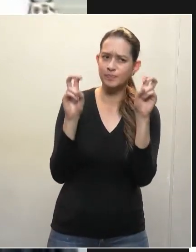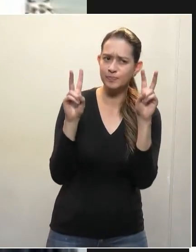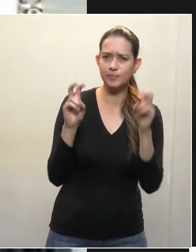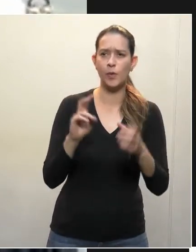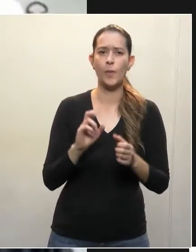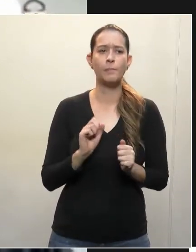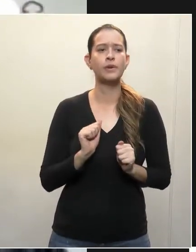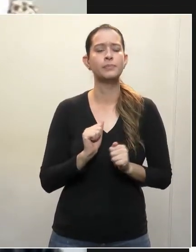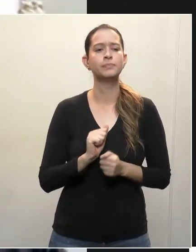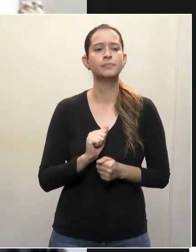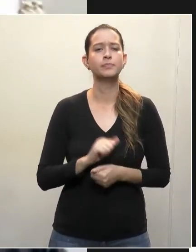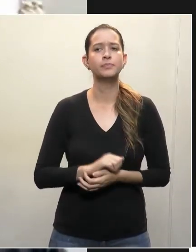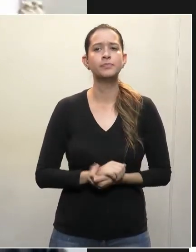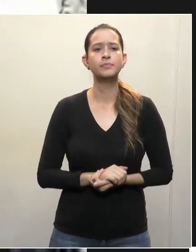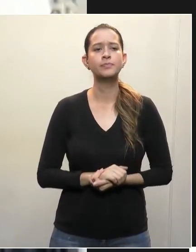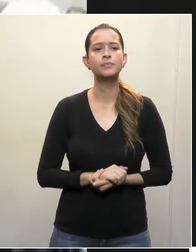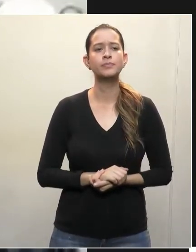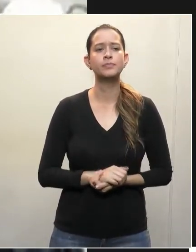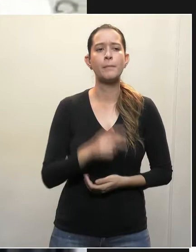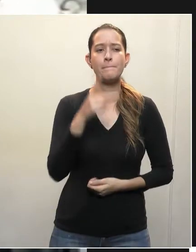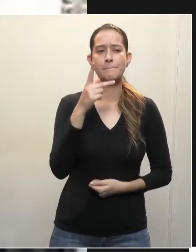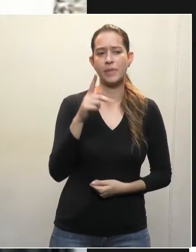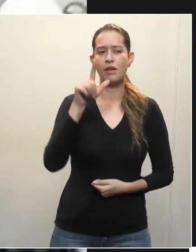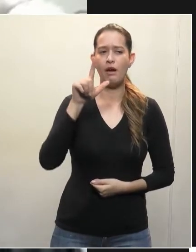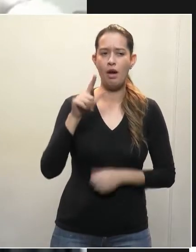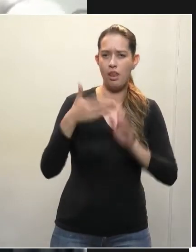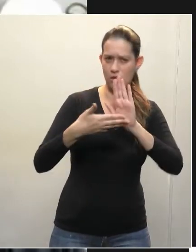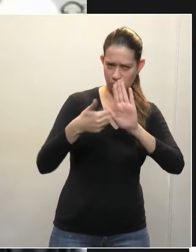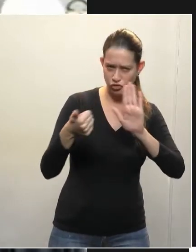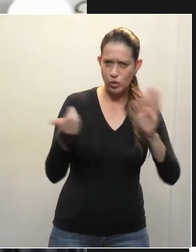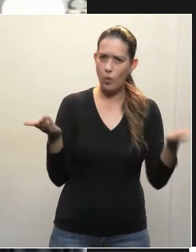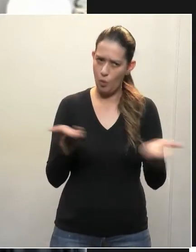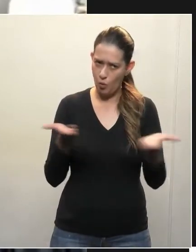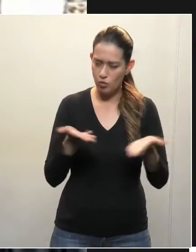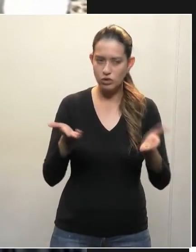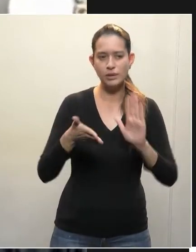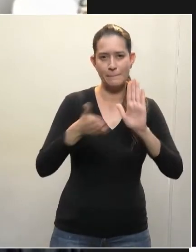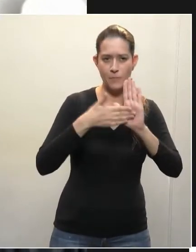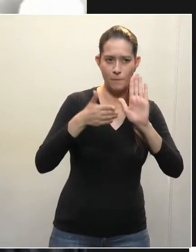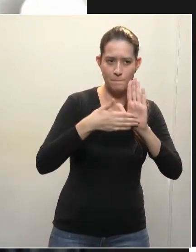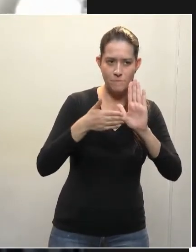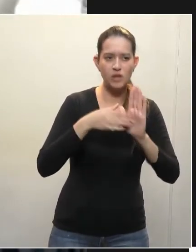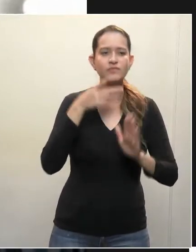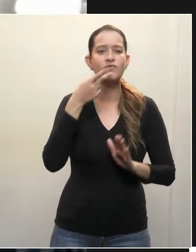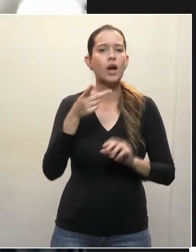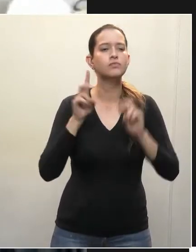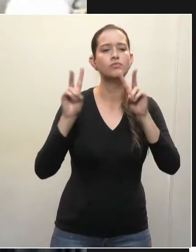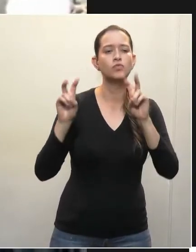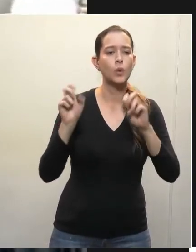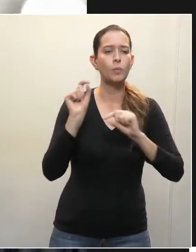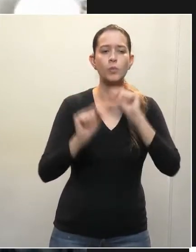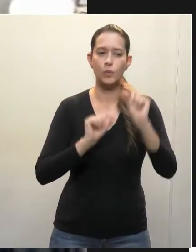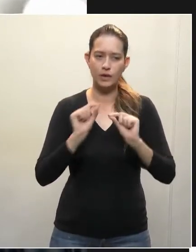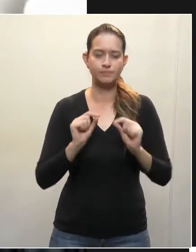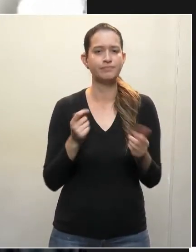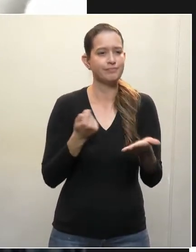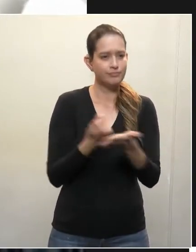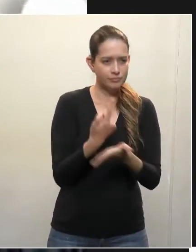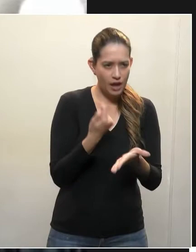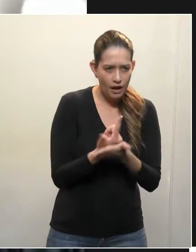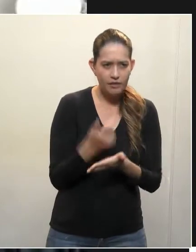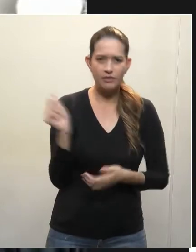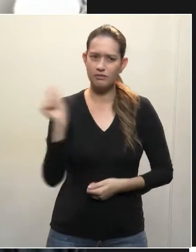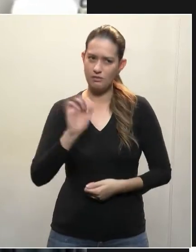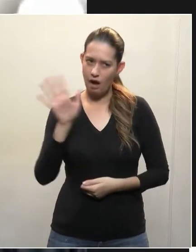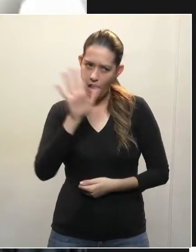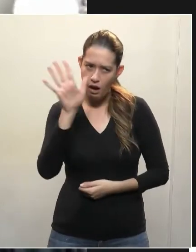PL que foi retirado de pauta, a respeito do aumento de tarifas nos cartórios. Eu concordo com a